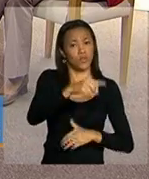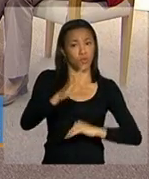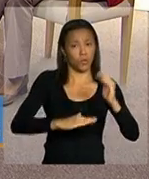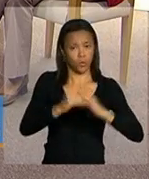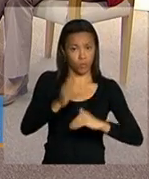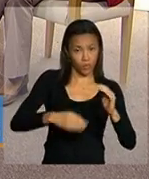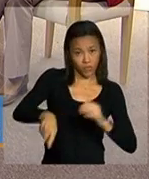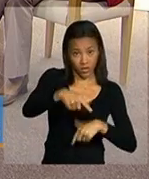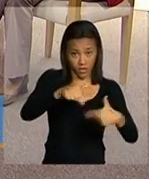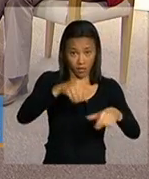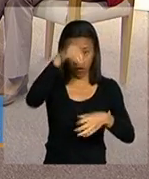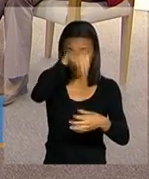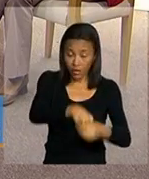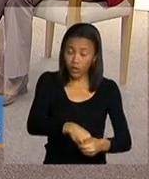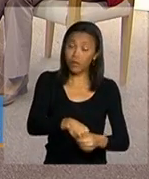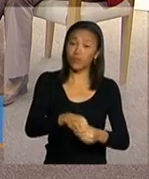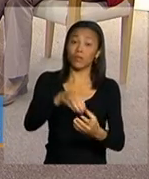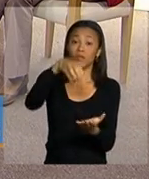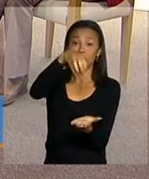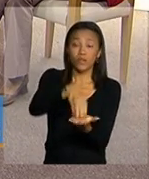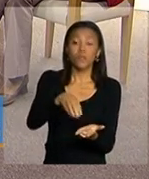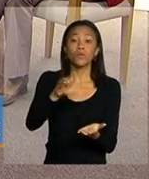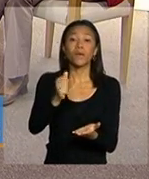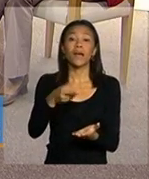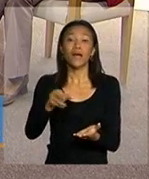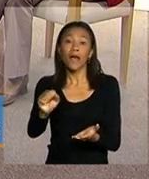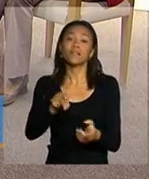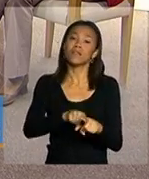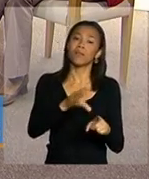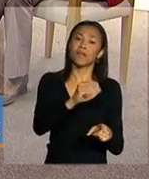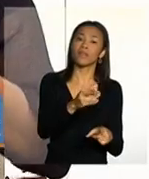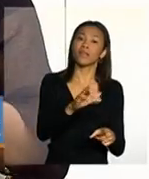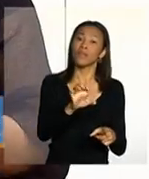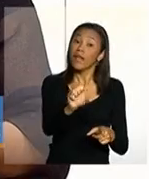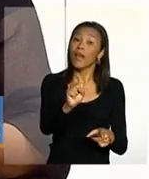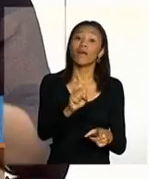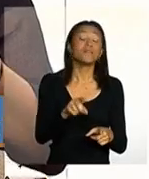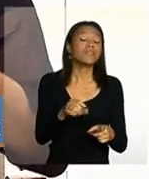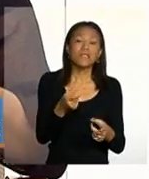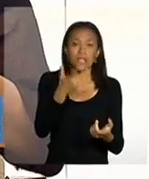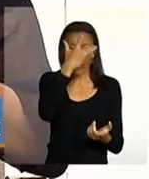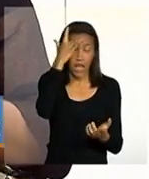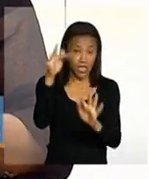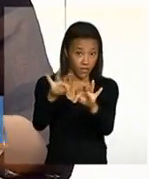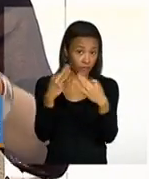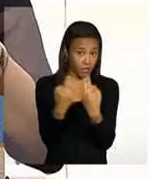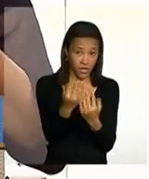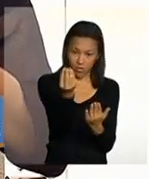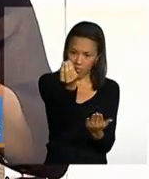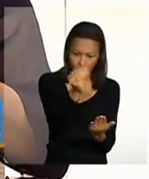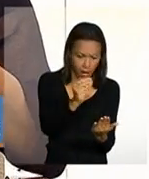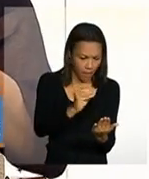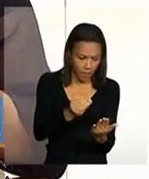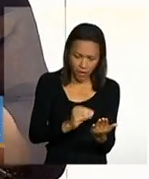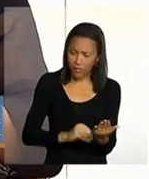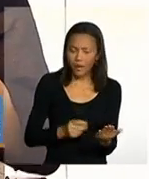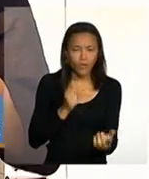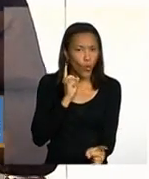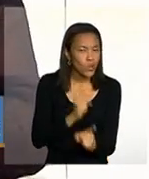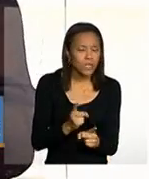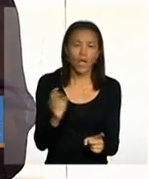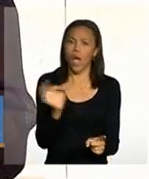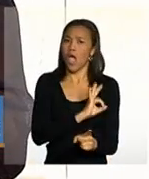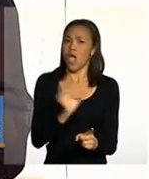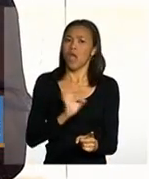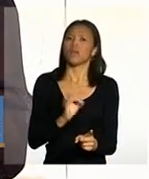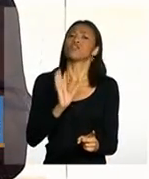CRAS e CREAS se as famílias da listagem não estejam não sejam identificadas como já sendo famílias